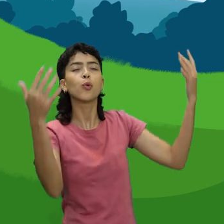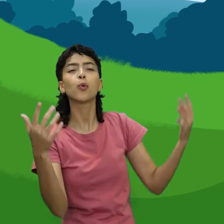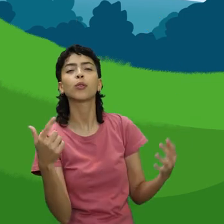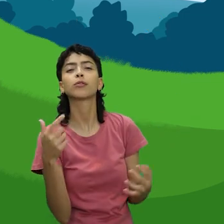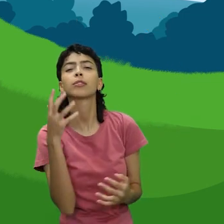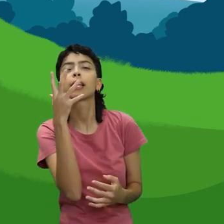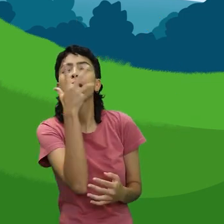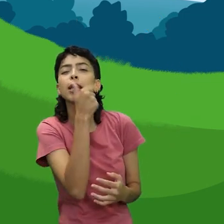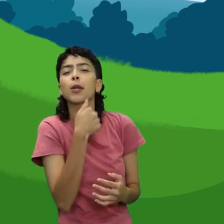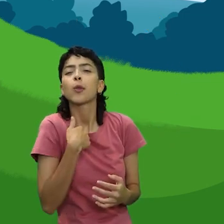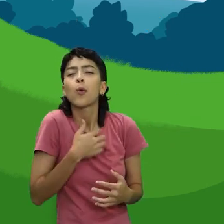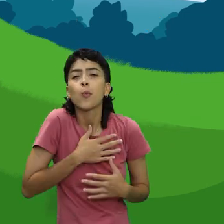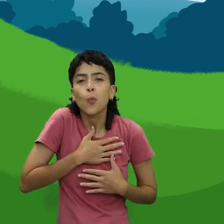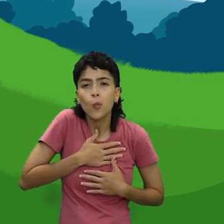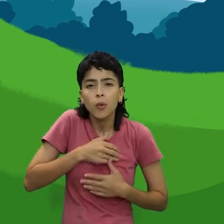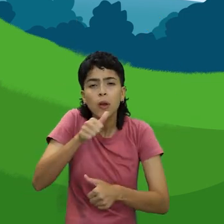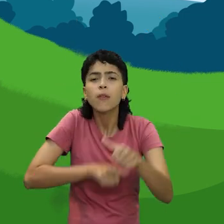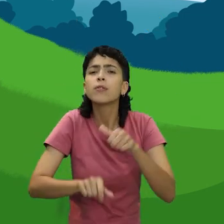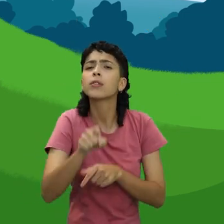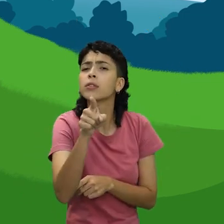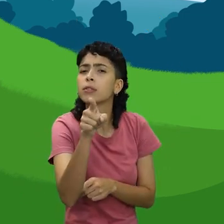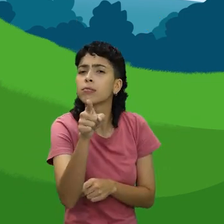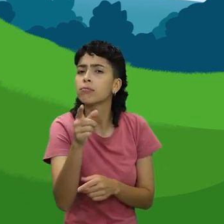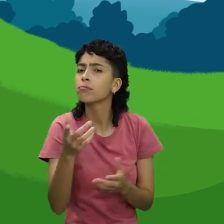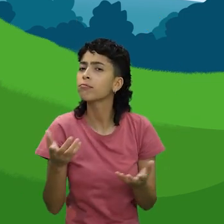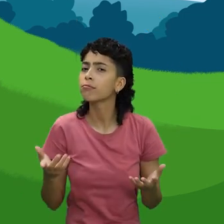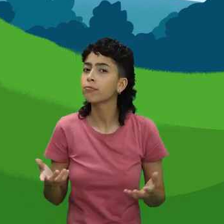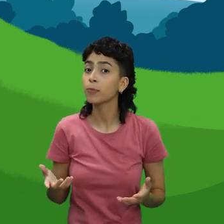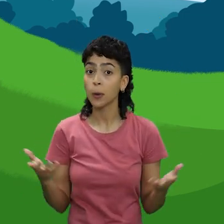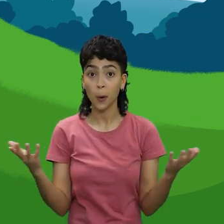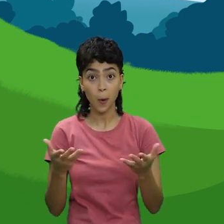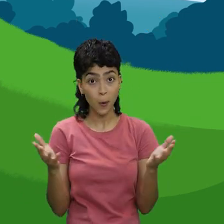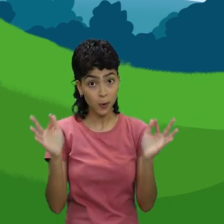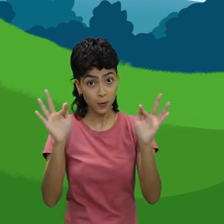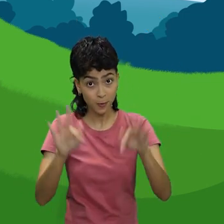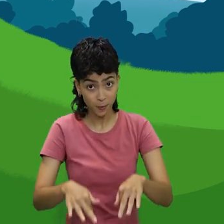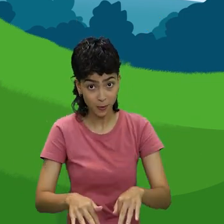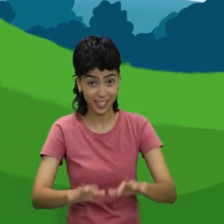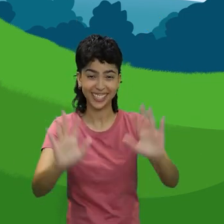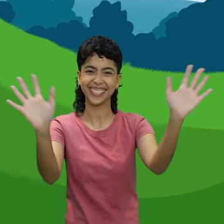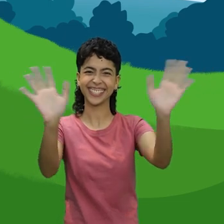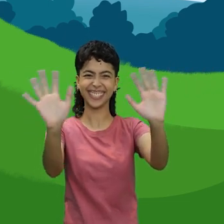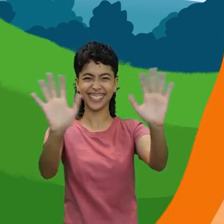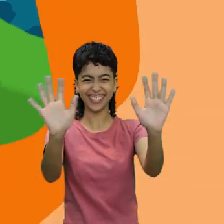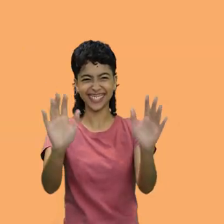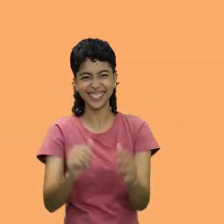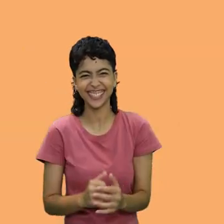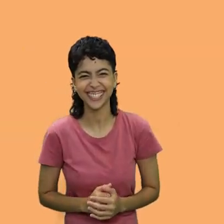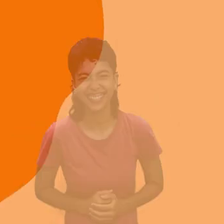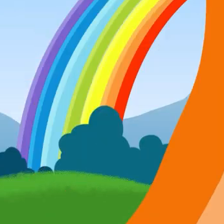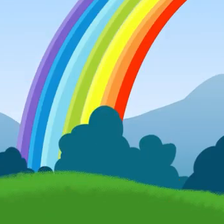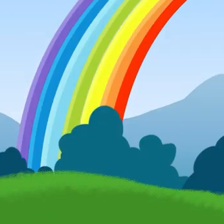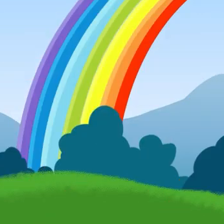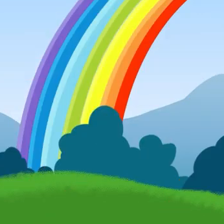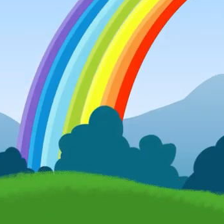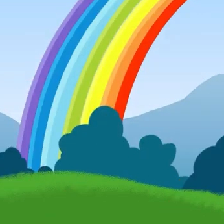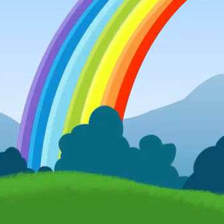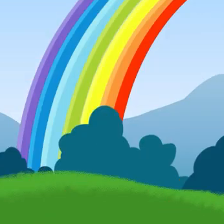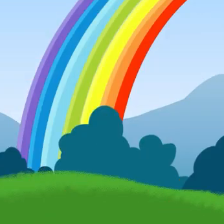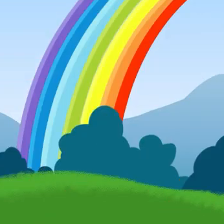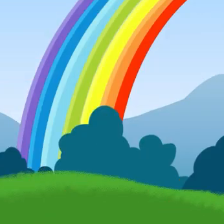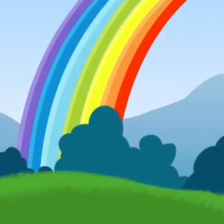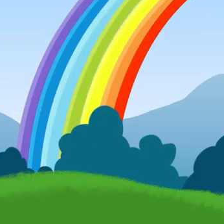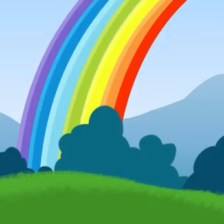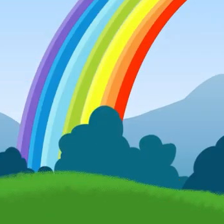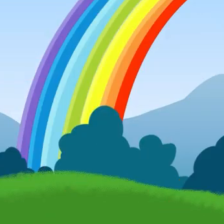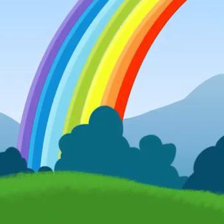no céu e na natureza! E você também gosta? Porque hoje eu fico por aqui! Até a próxima! E aí